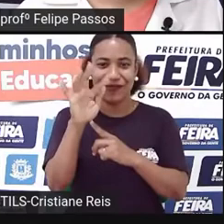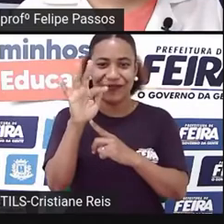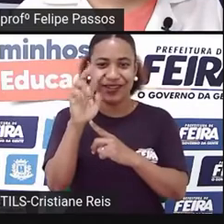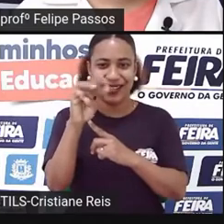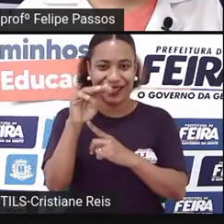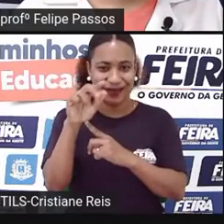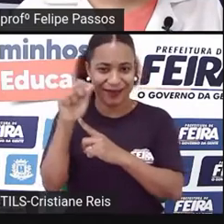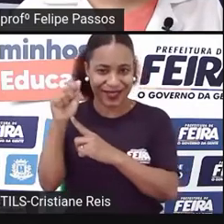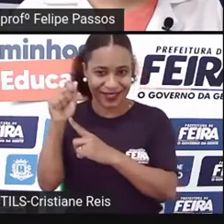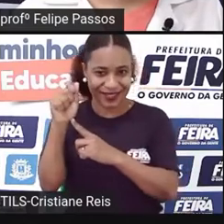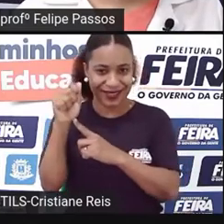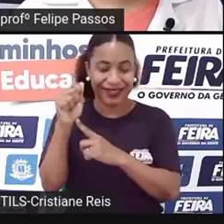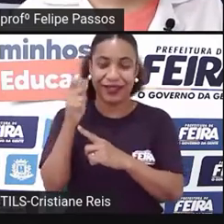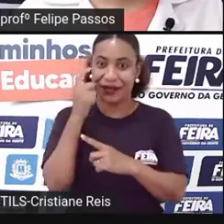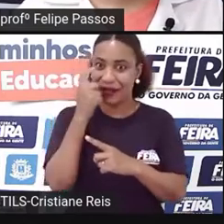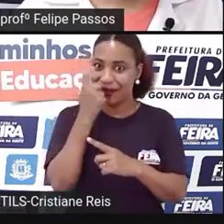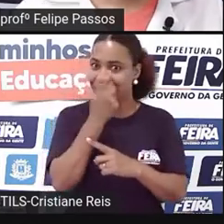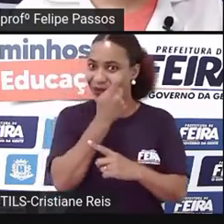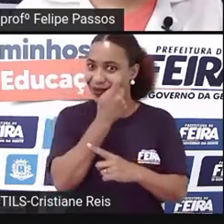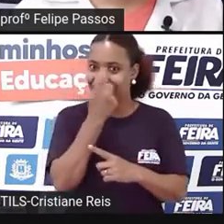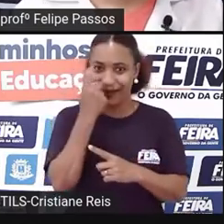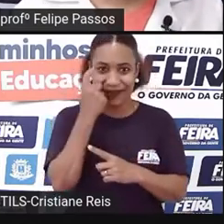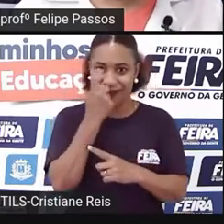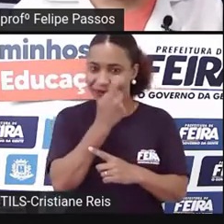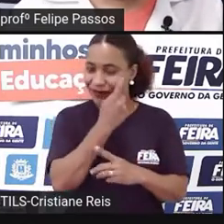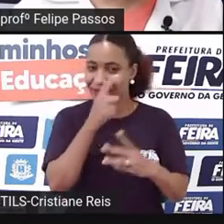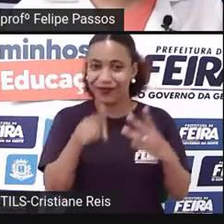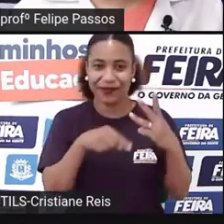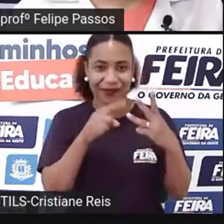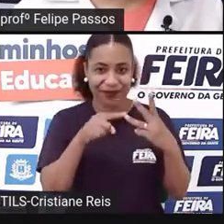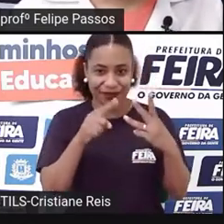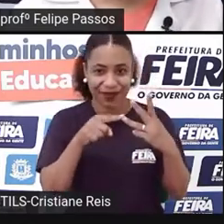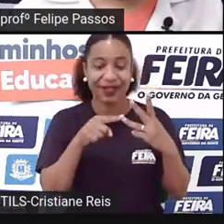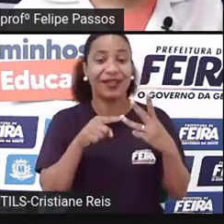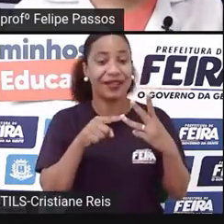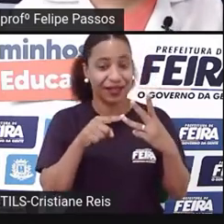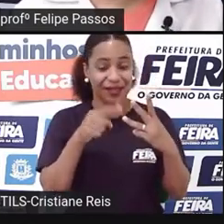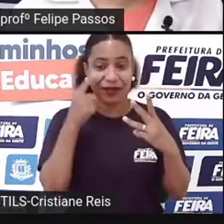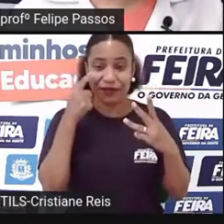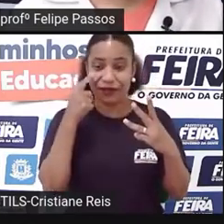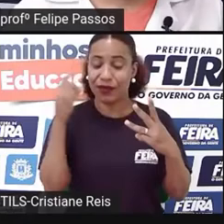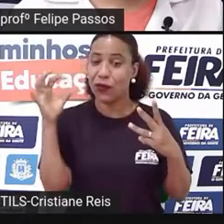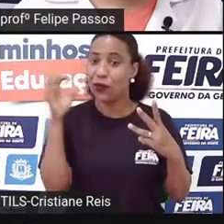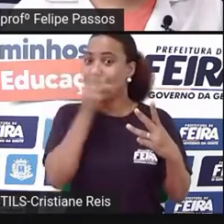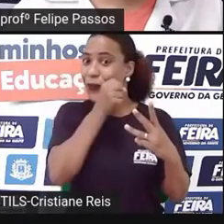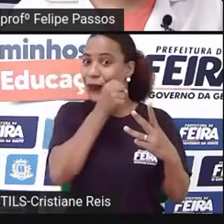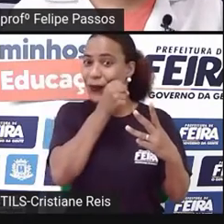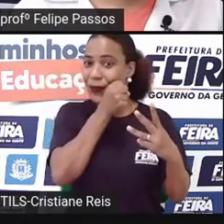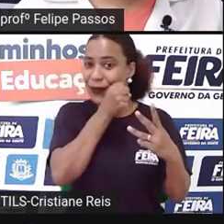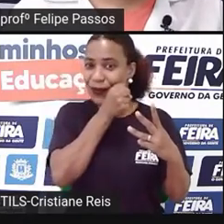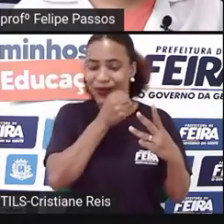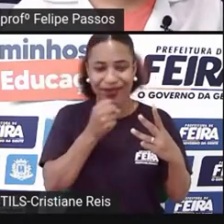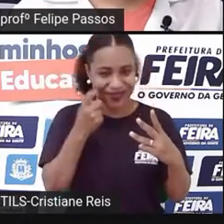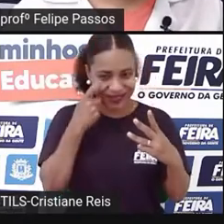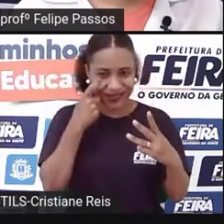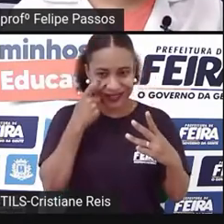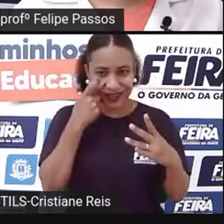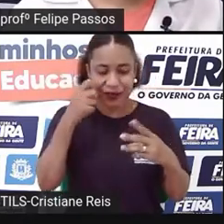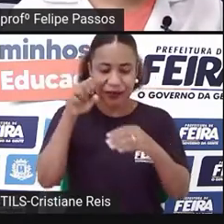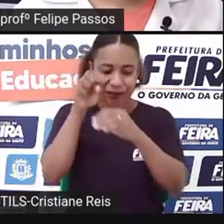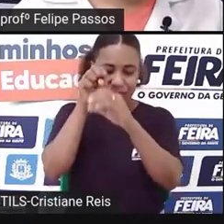pupila, a nossa pupila, que eu acabei de falar. E o outro é o obturador, que é a velocidade. Em quanto tempo a luz fica